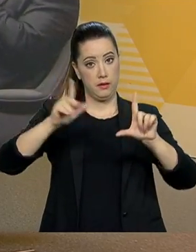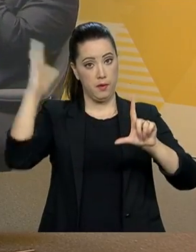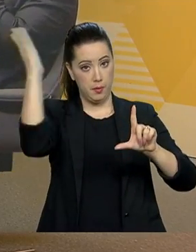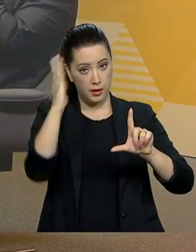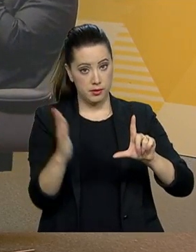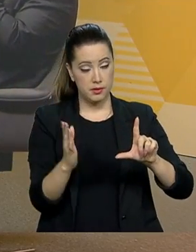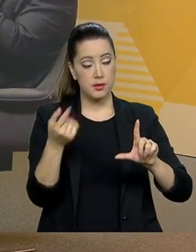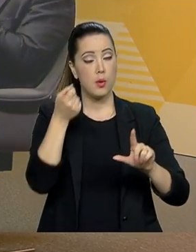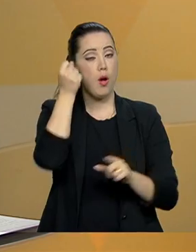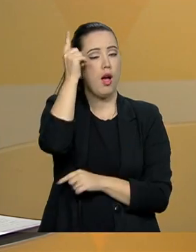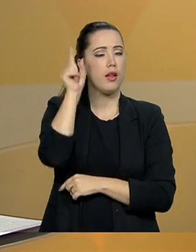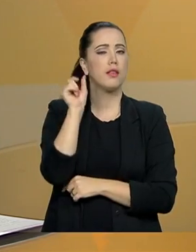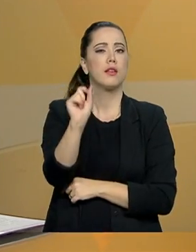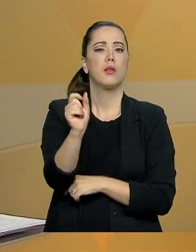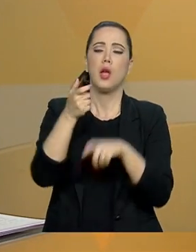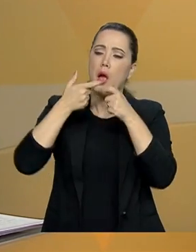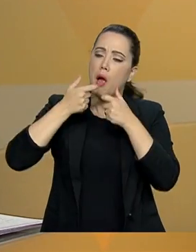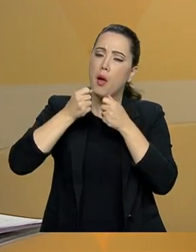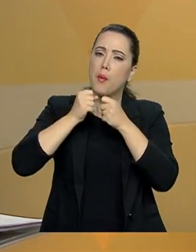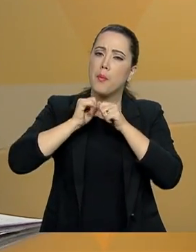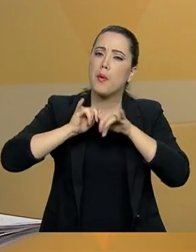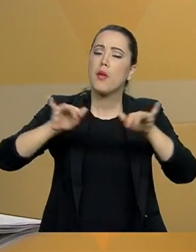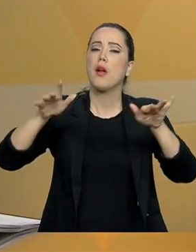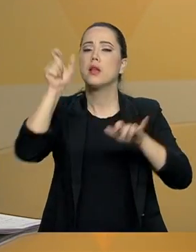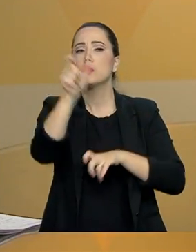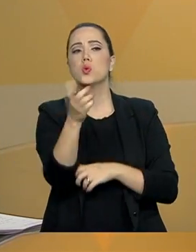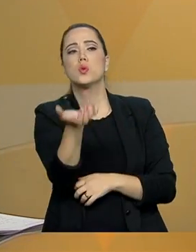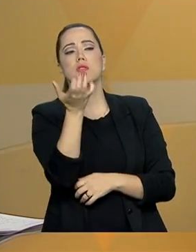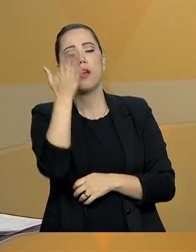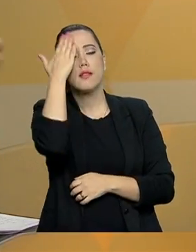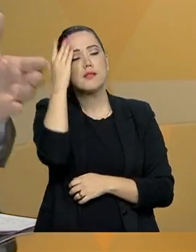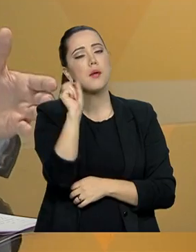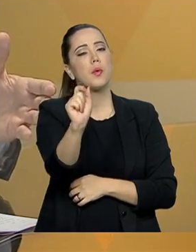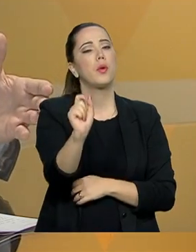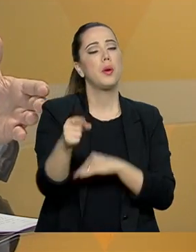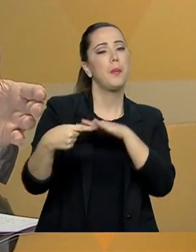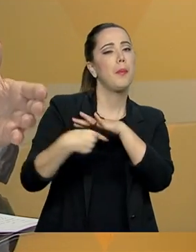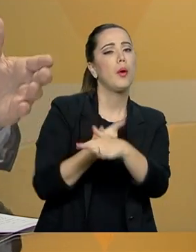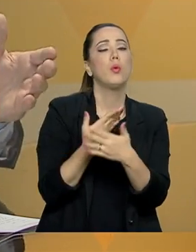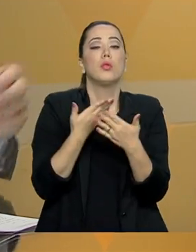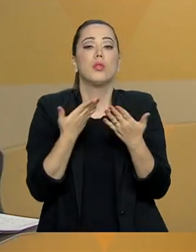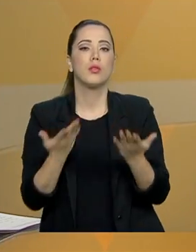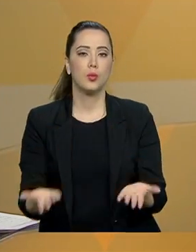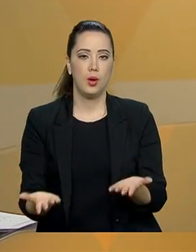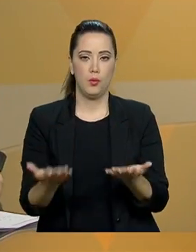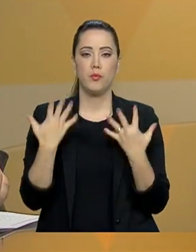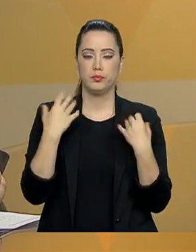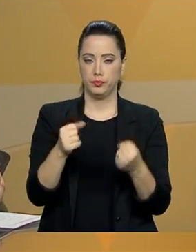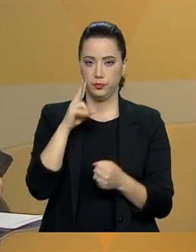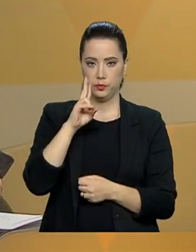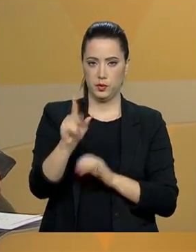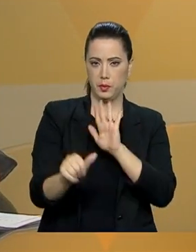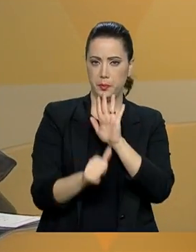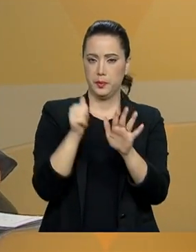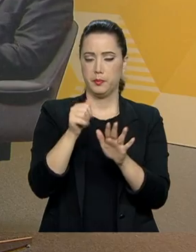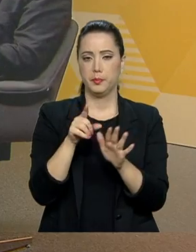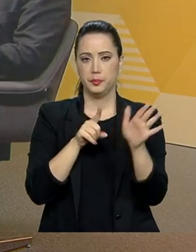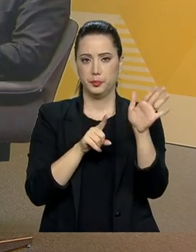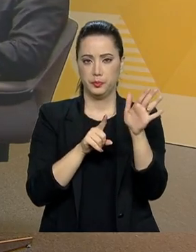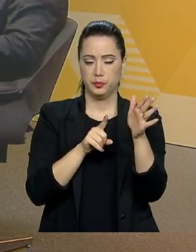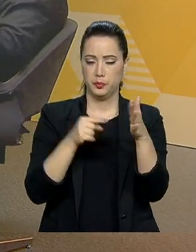brasileiros. E nós fomos às ruas para saber o que a população gostaria de perguntar para o senhor. Vamos ver a primeira pergunta.